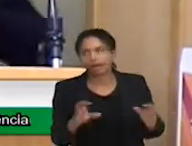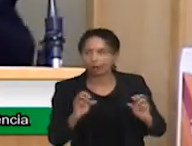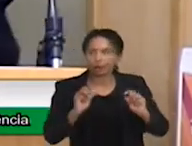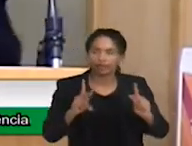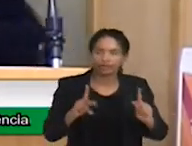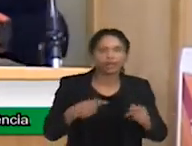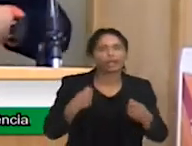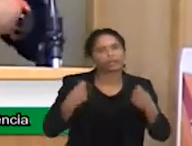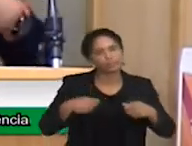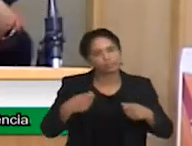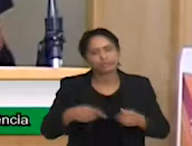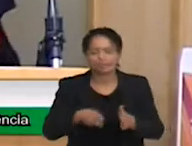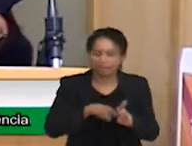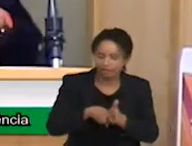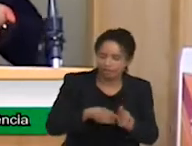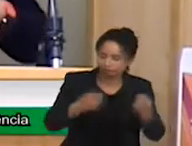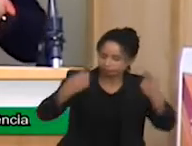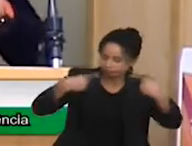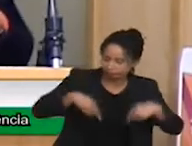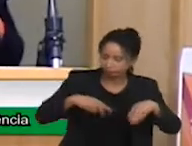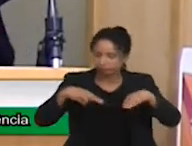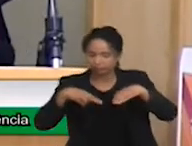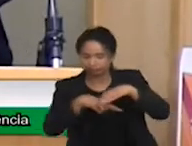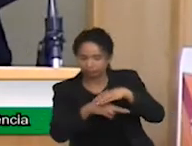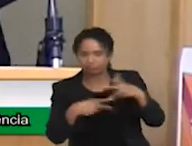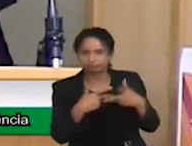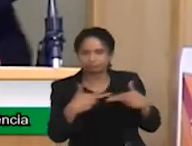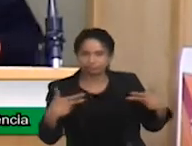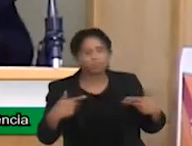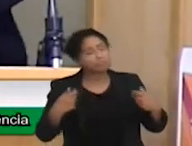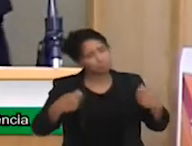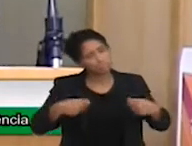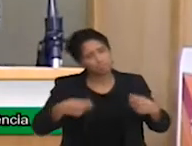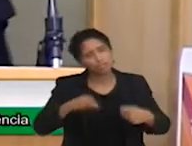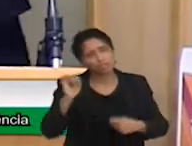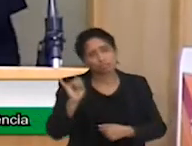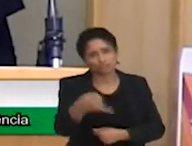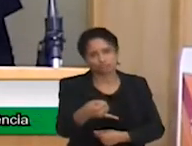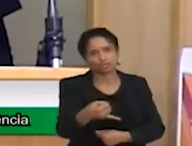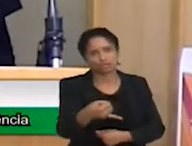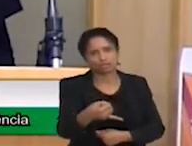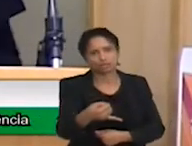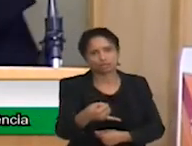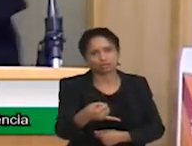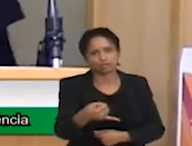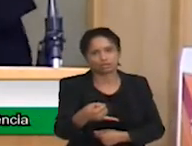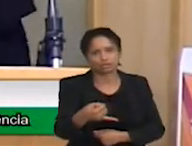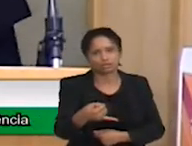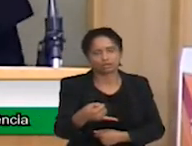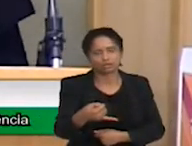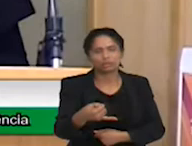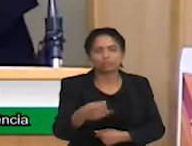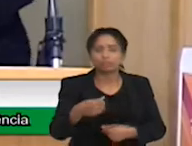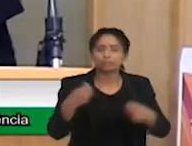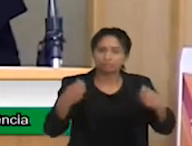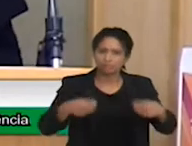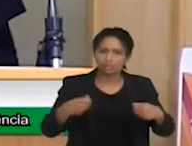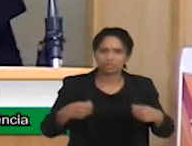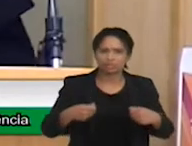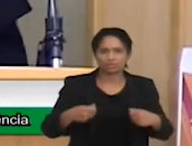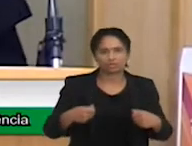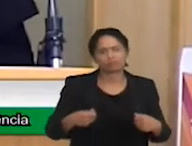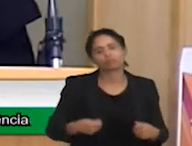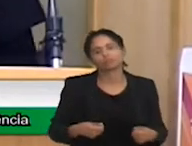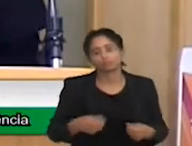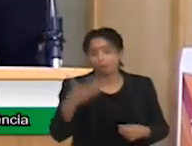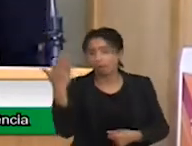eu preciso de um eletroencefalo, eu preciso de uma ressonância. Eu até preciso para confirmar algumas coisas, mas o diagnóstico, ele é clínico.